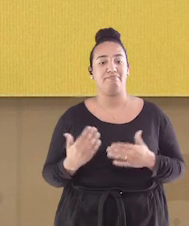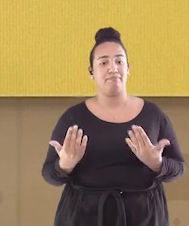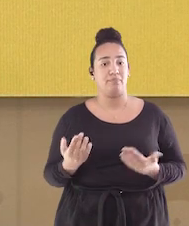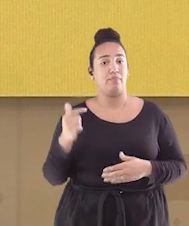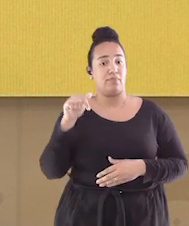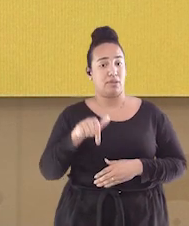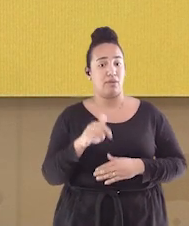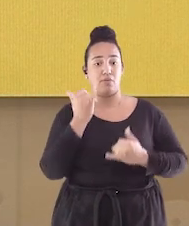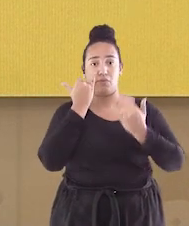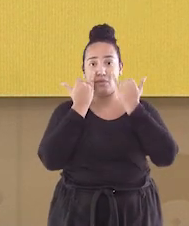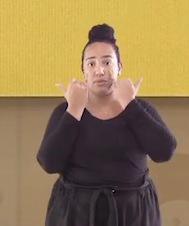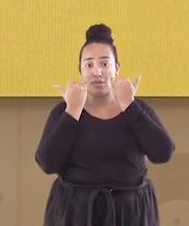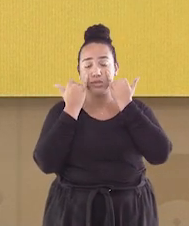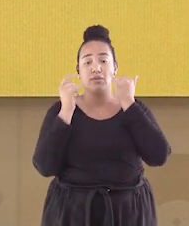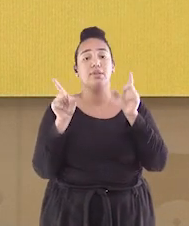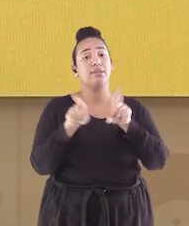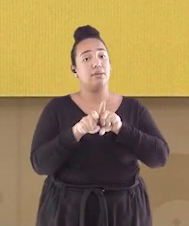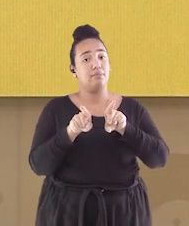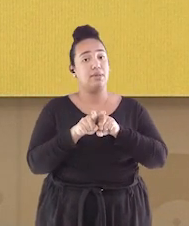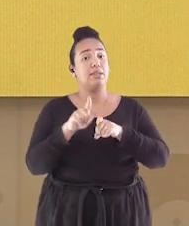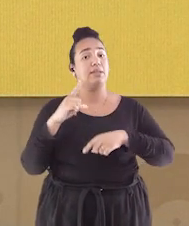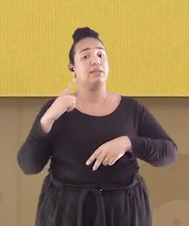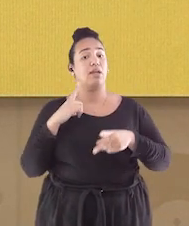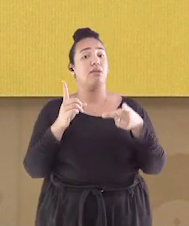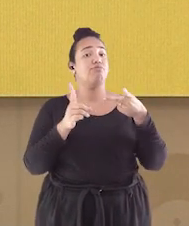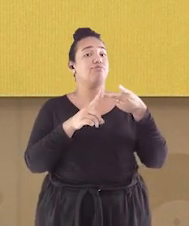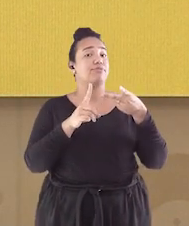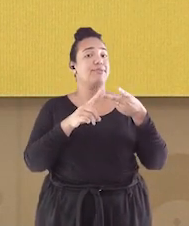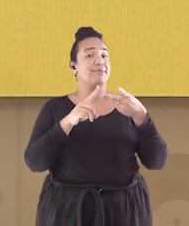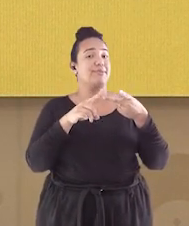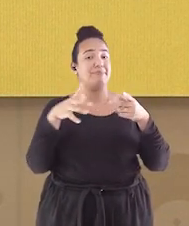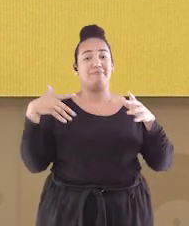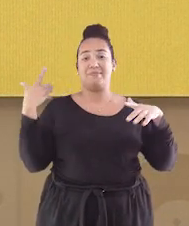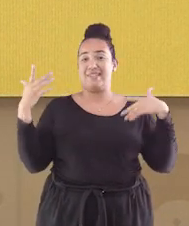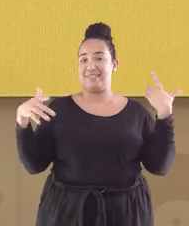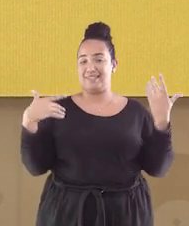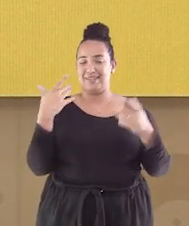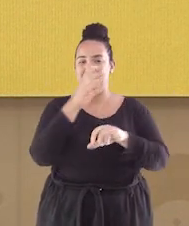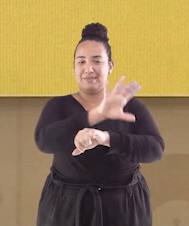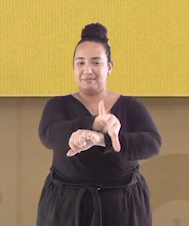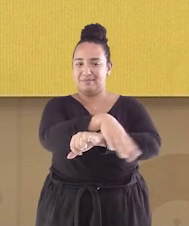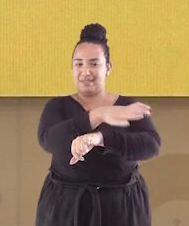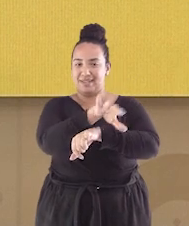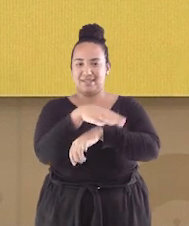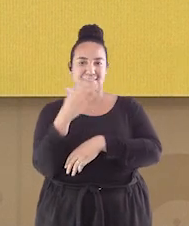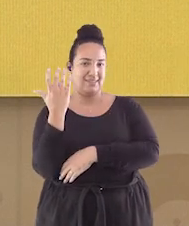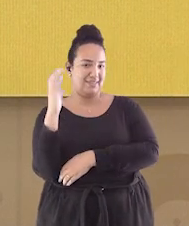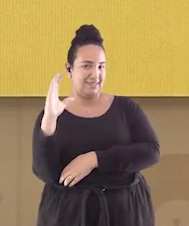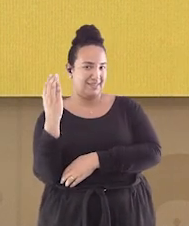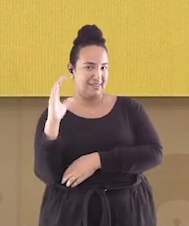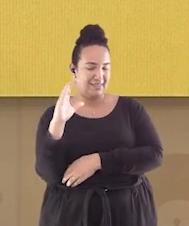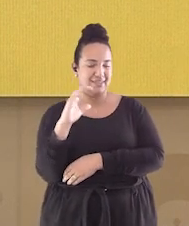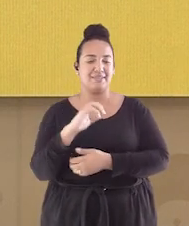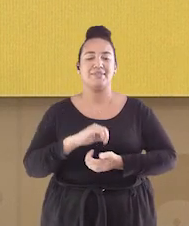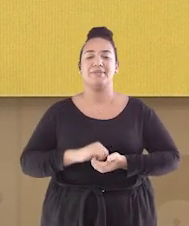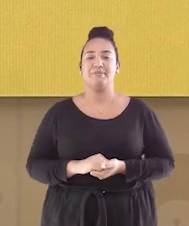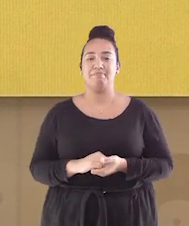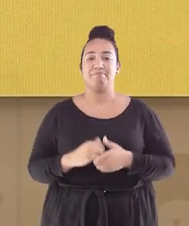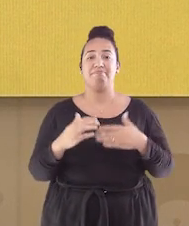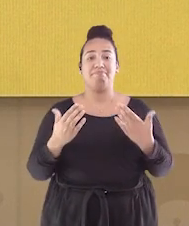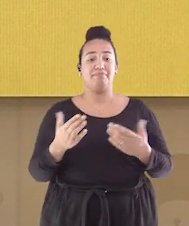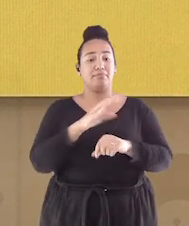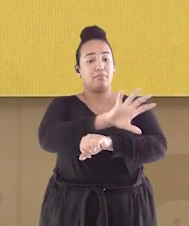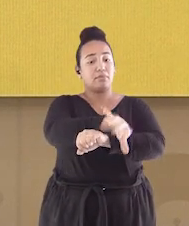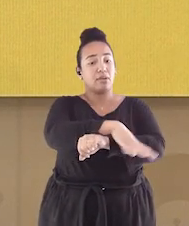também encontramos outra possibilidade de passeios, que foi a Praça da Ciência. Lembrou aqui pela imagem? A Praça da